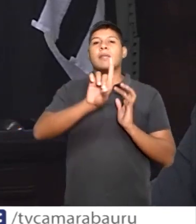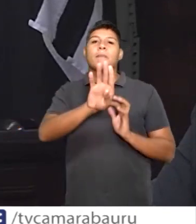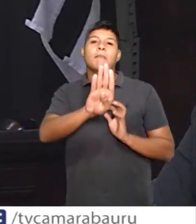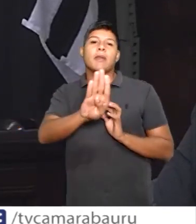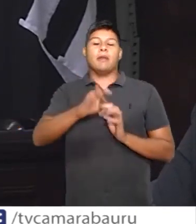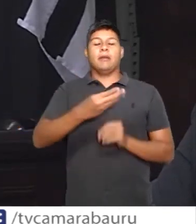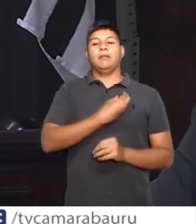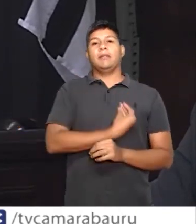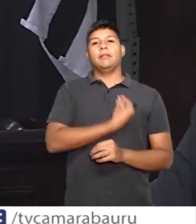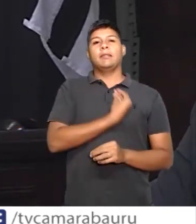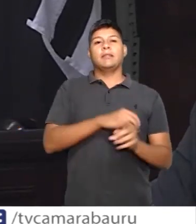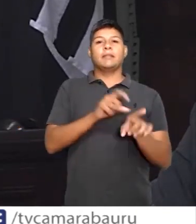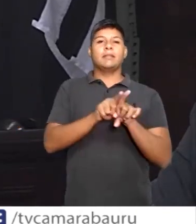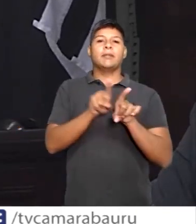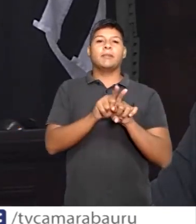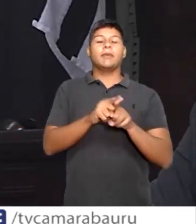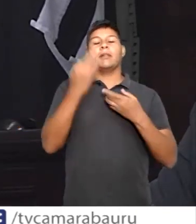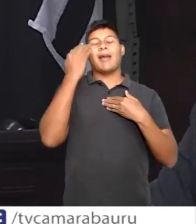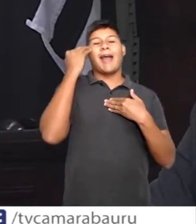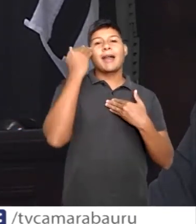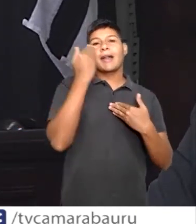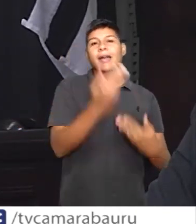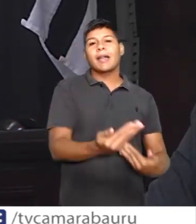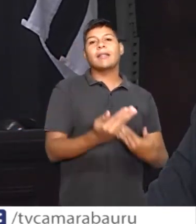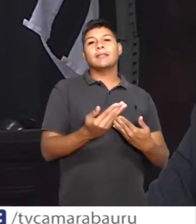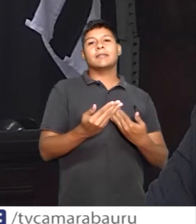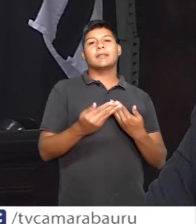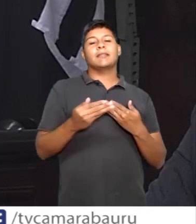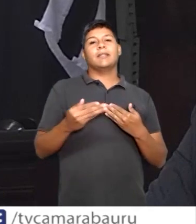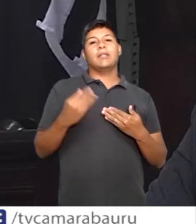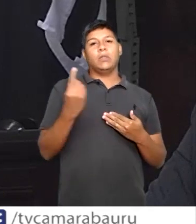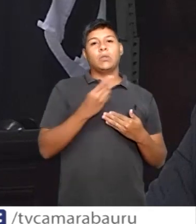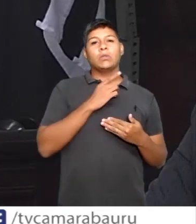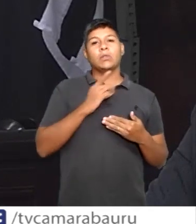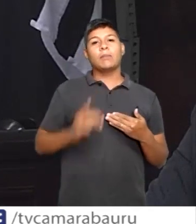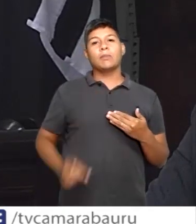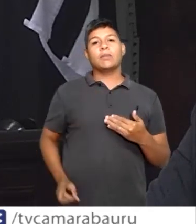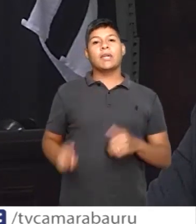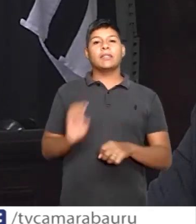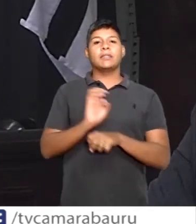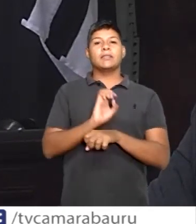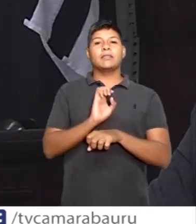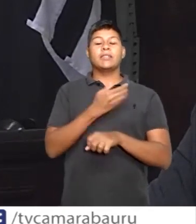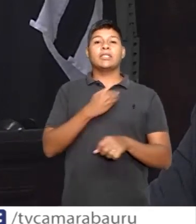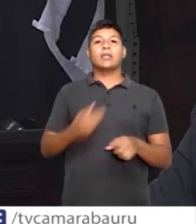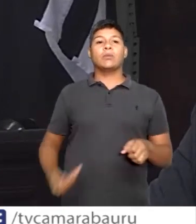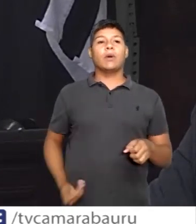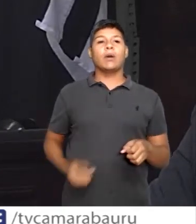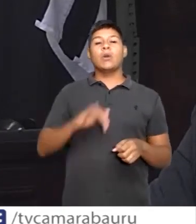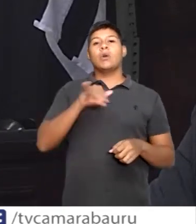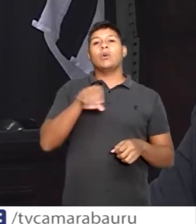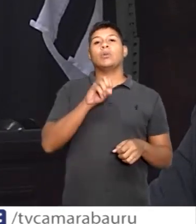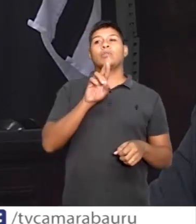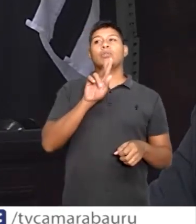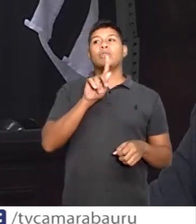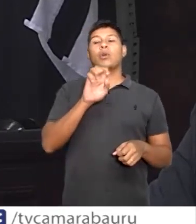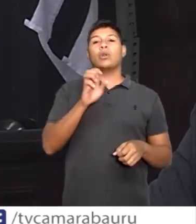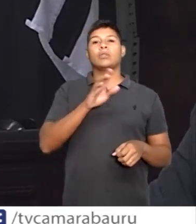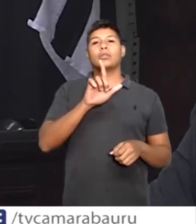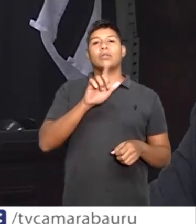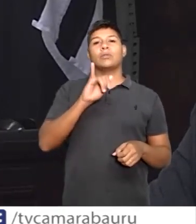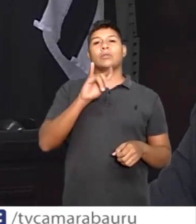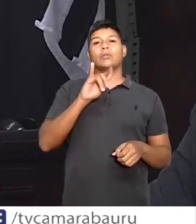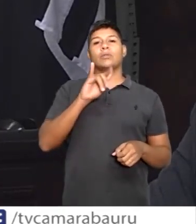do Carlão do Gás. Então a gente só tem que agradecer ao nosso deputado estadual Jorge Luiz Caruso. E eu aproveito, presidente, para também